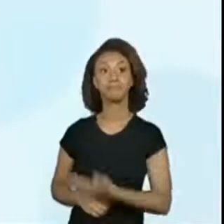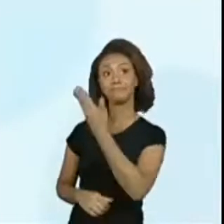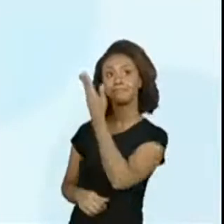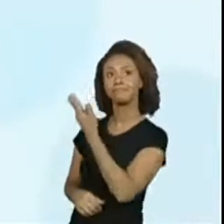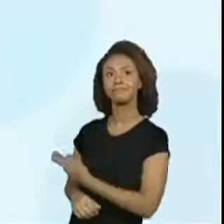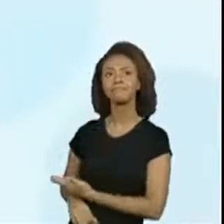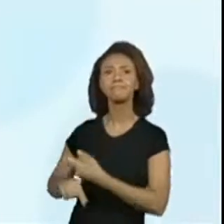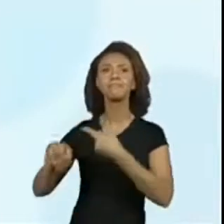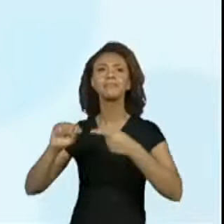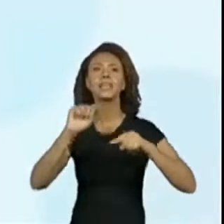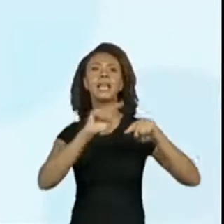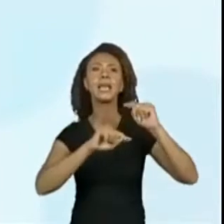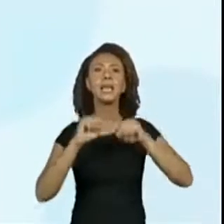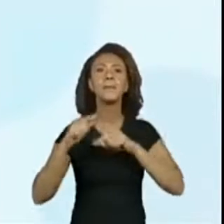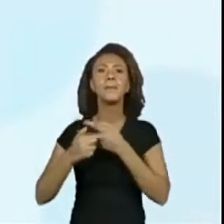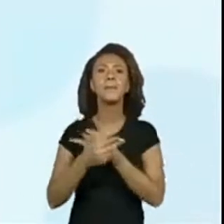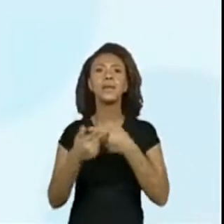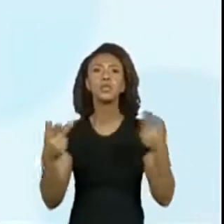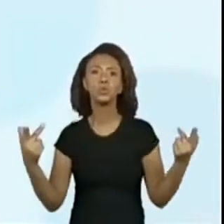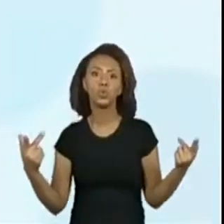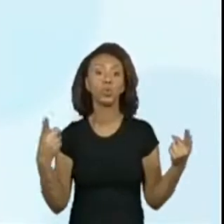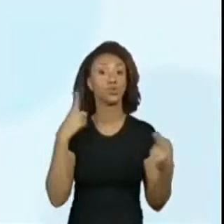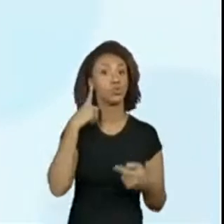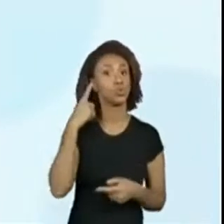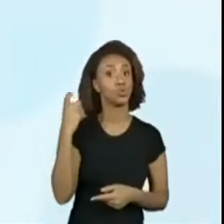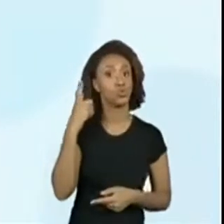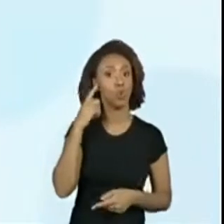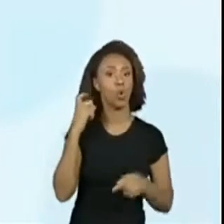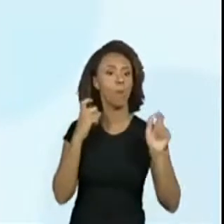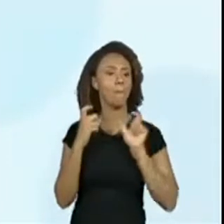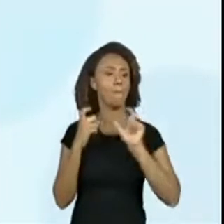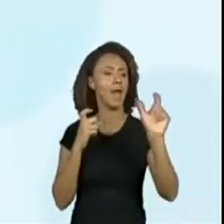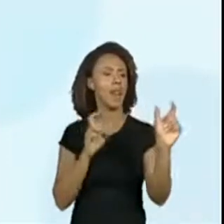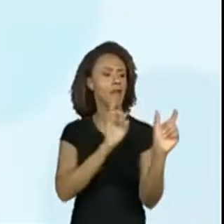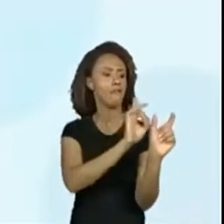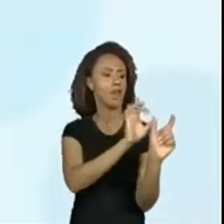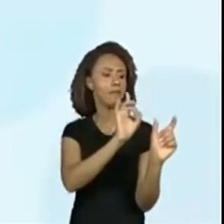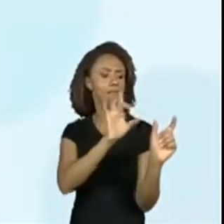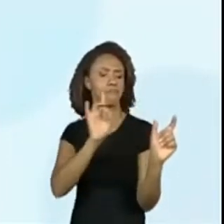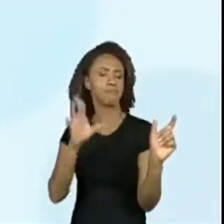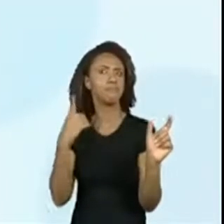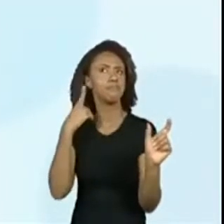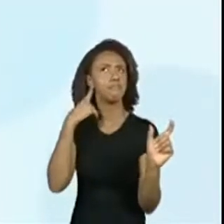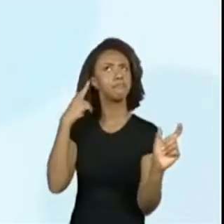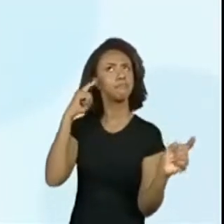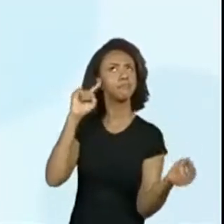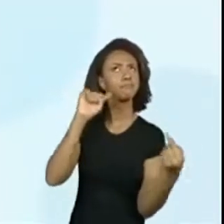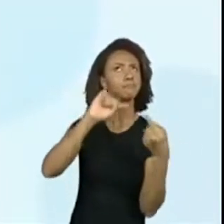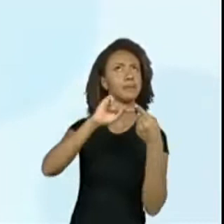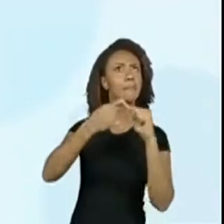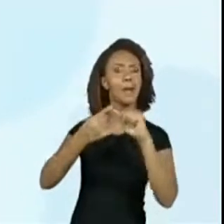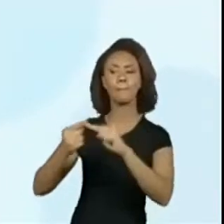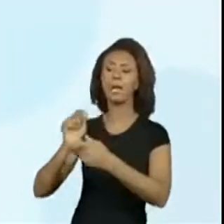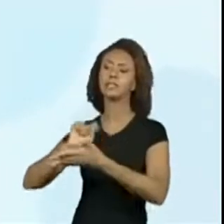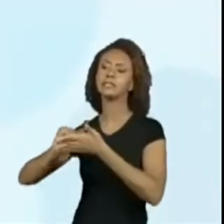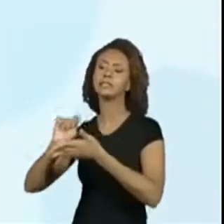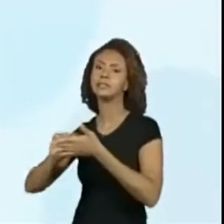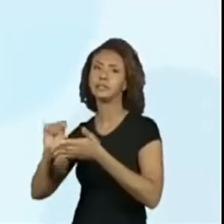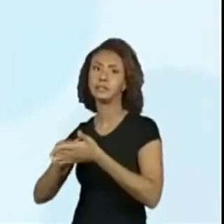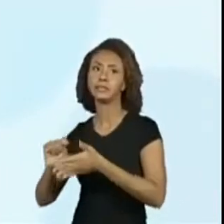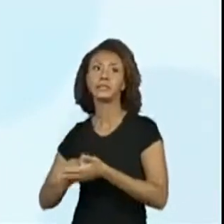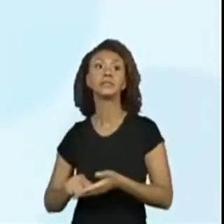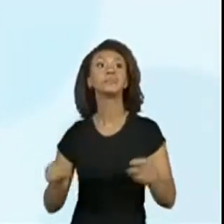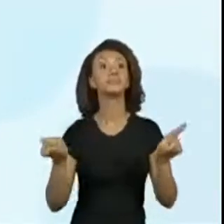Relacionar elementos sonoros das palavras com sua representação escrita. Ler